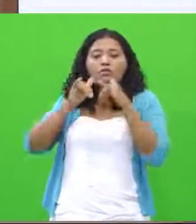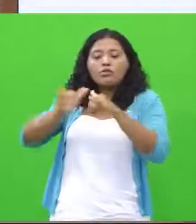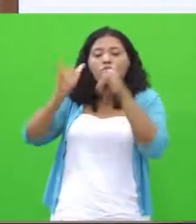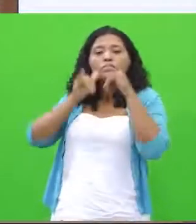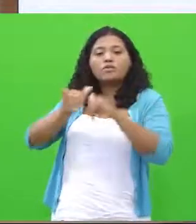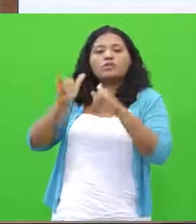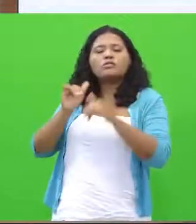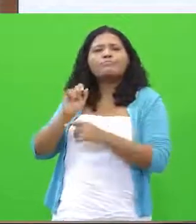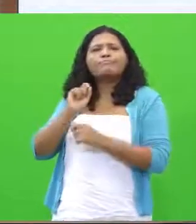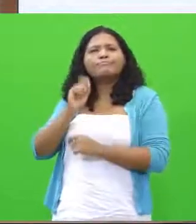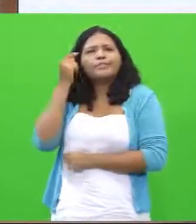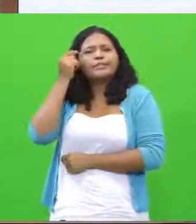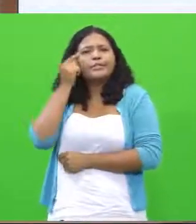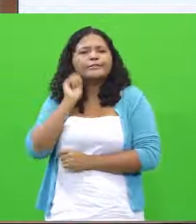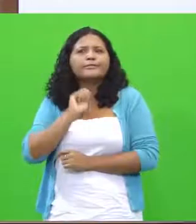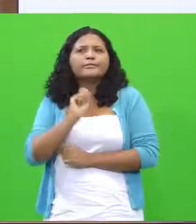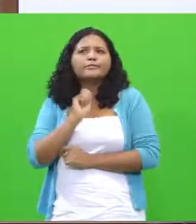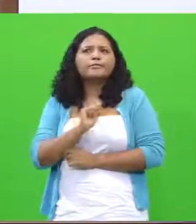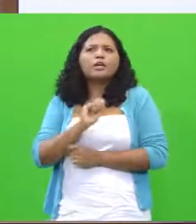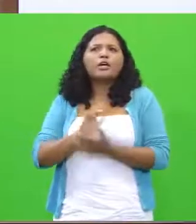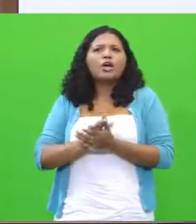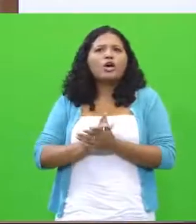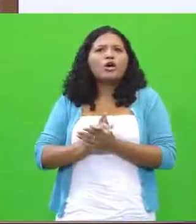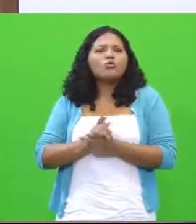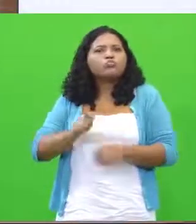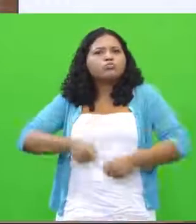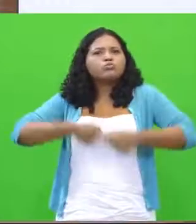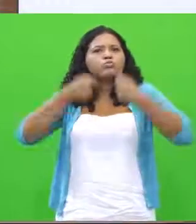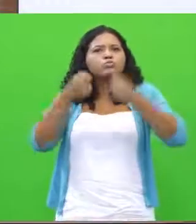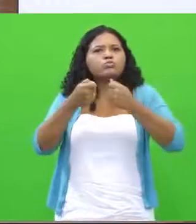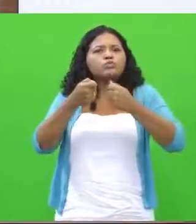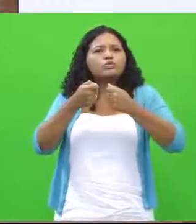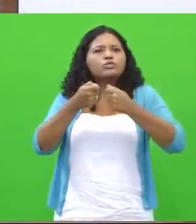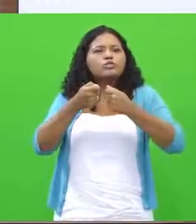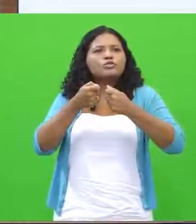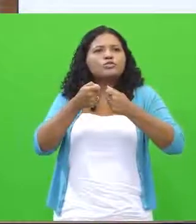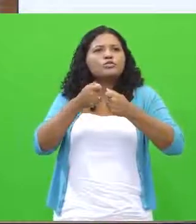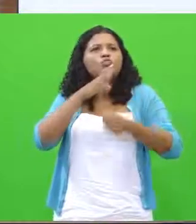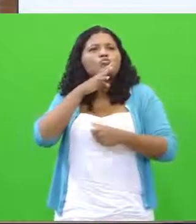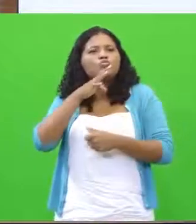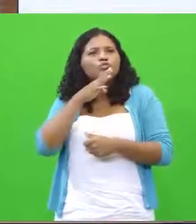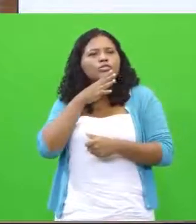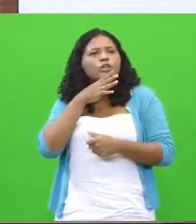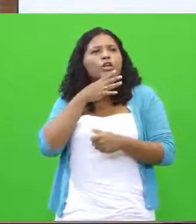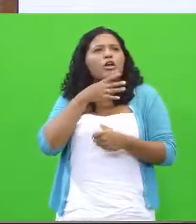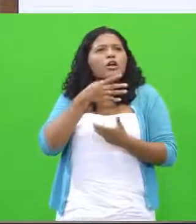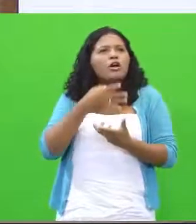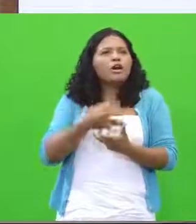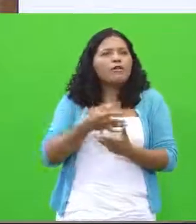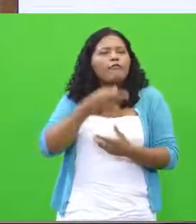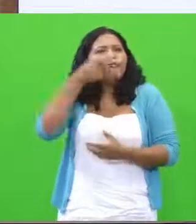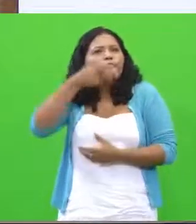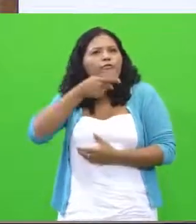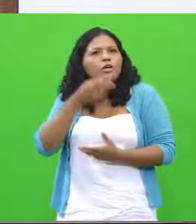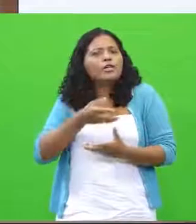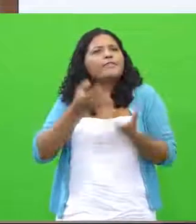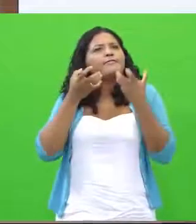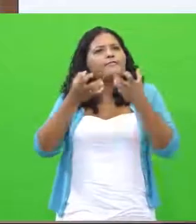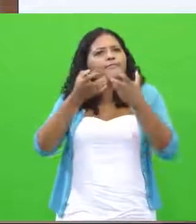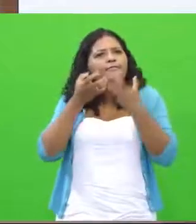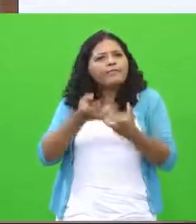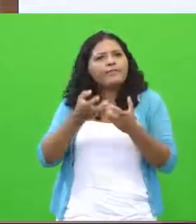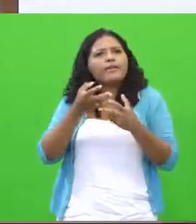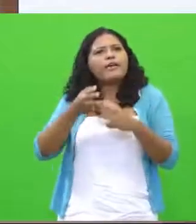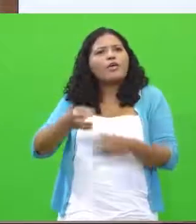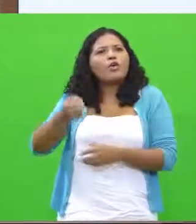que ela é capaz de julgar, de decidir, de selecionar aquilo que ela quer adquirir?